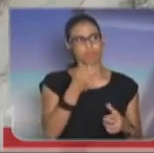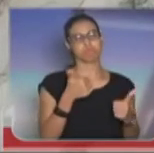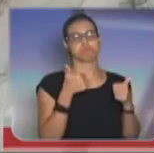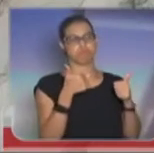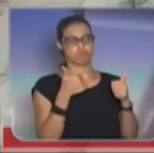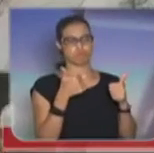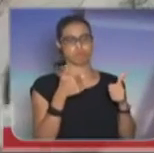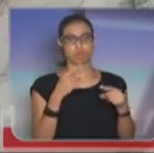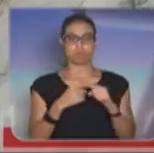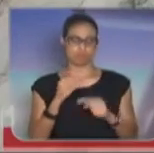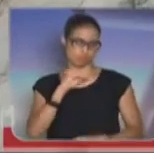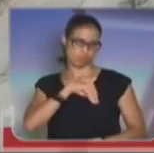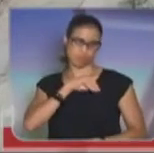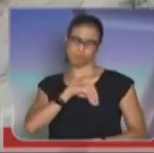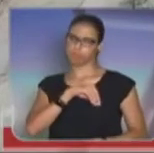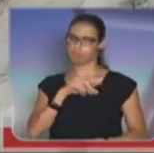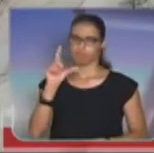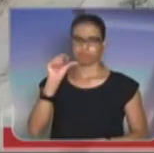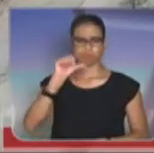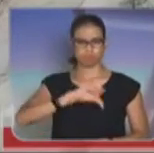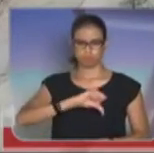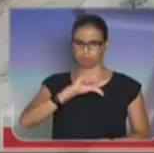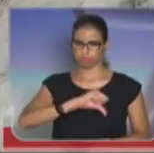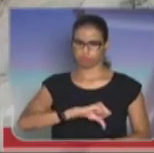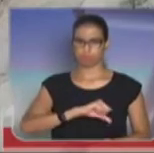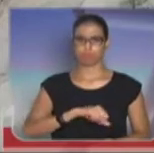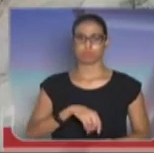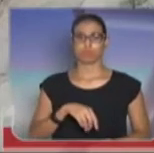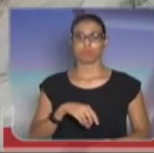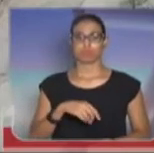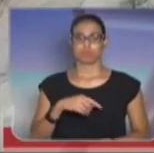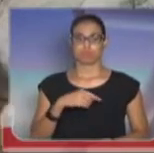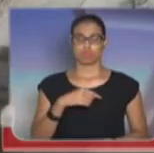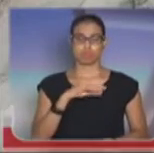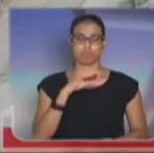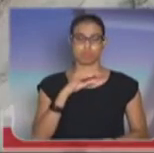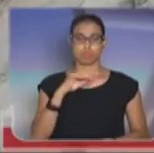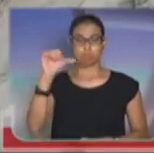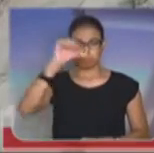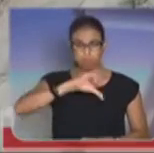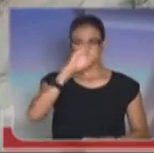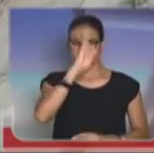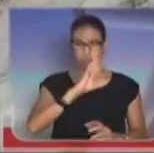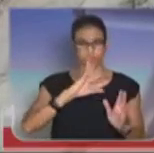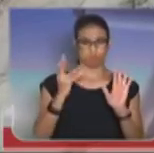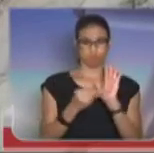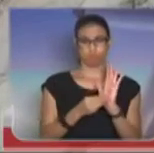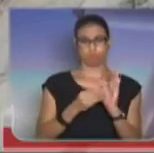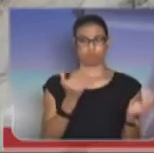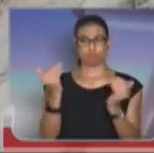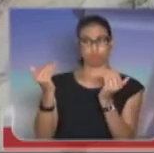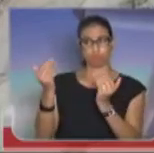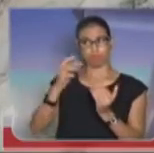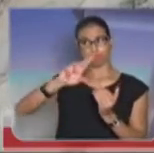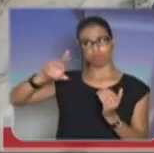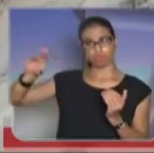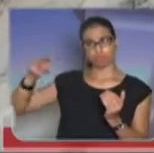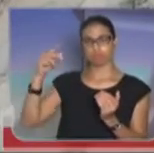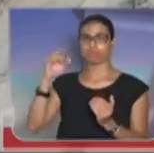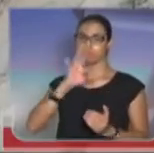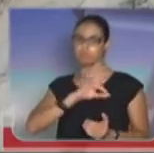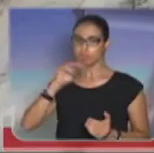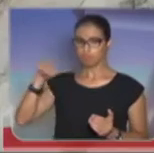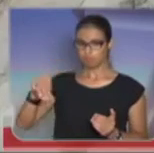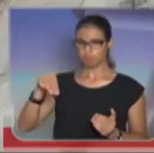porque o nosso salário está muito defasado. O nosso salário é um dos piores do Brasil, comparado com as demais Polícias Militares. Eu creio que o nosso